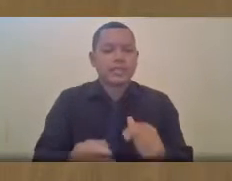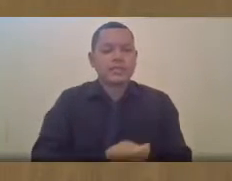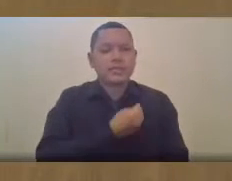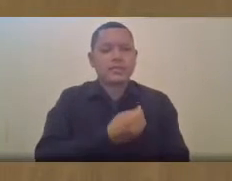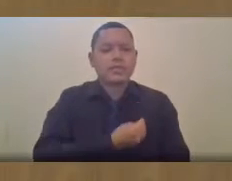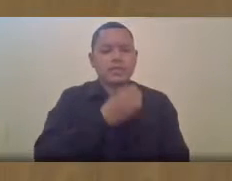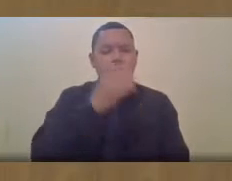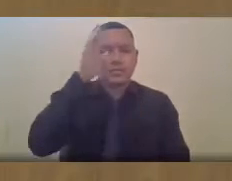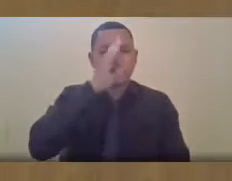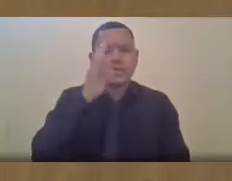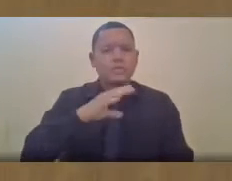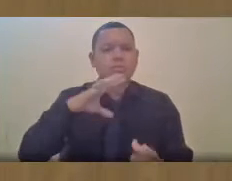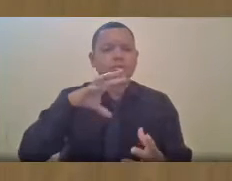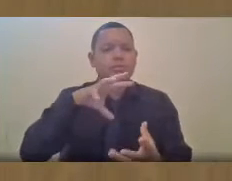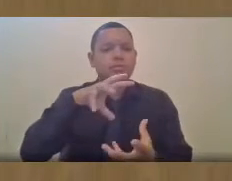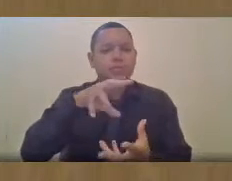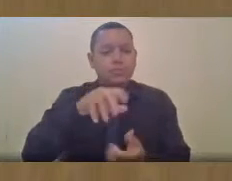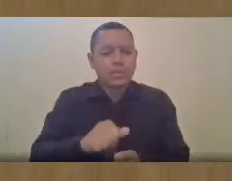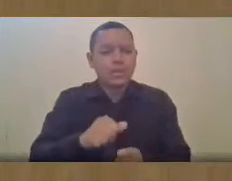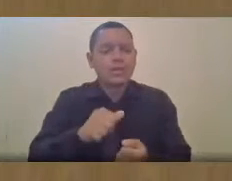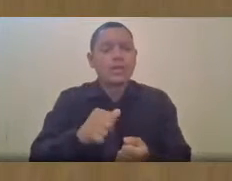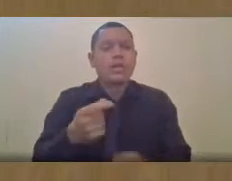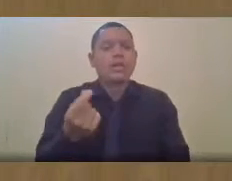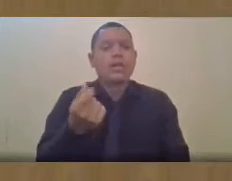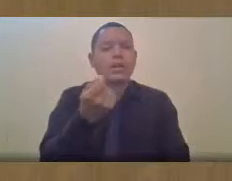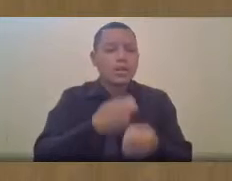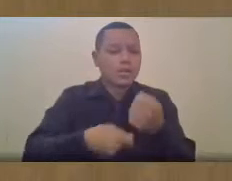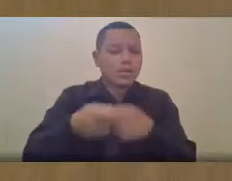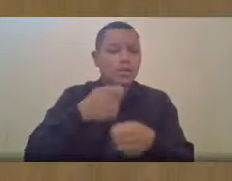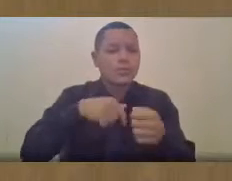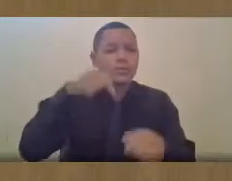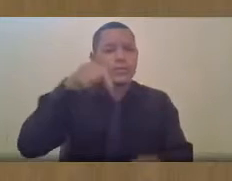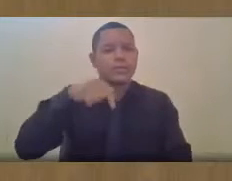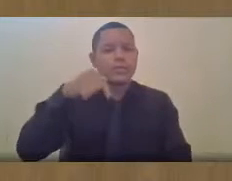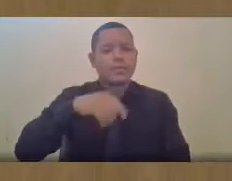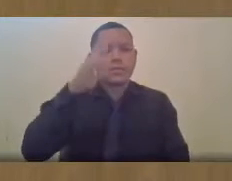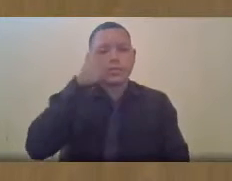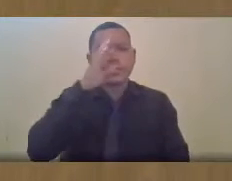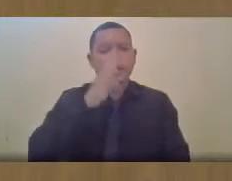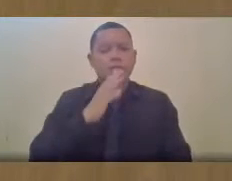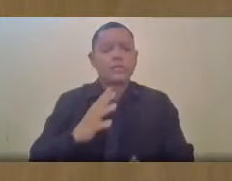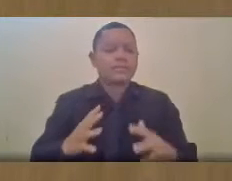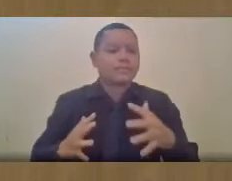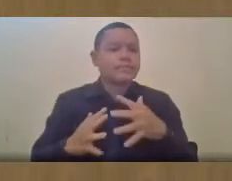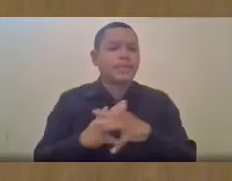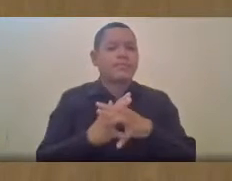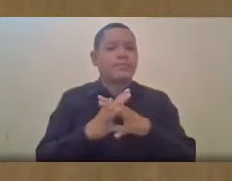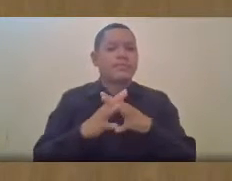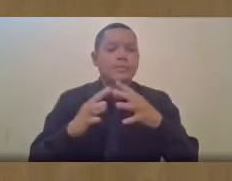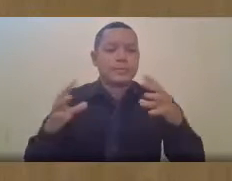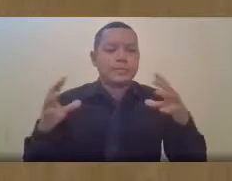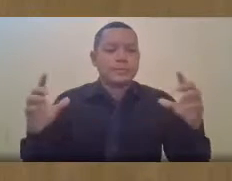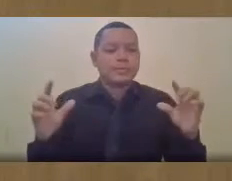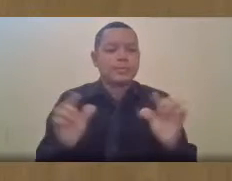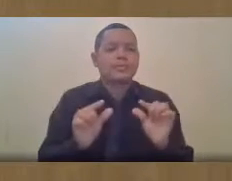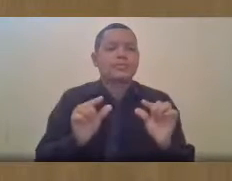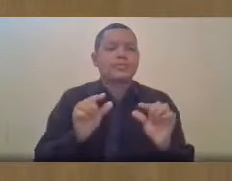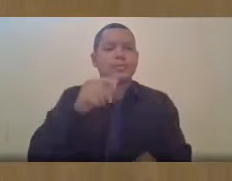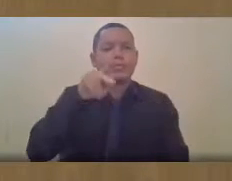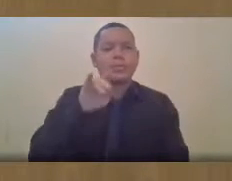no mundo, a economia do nosso país travou, encolheu. O PIB,